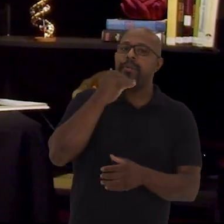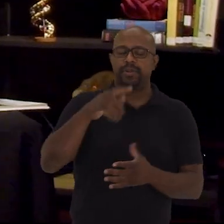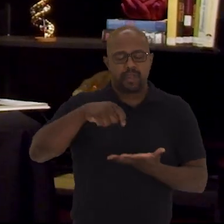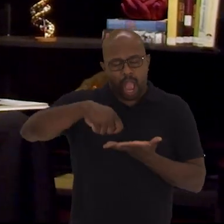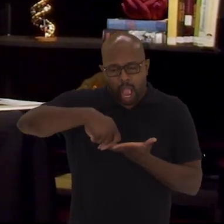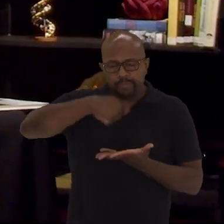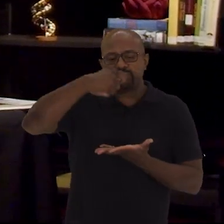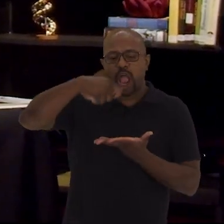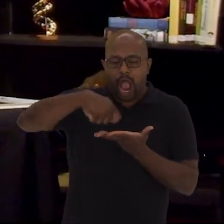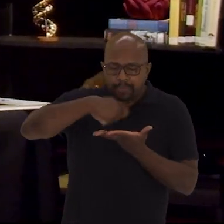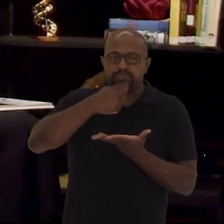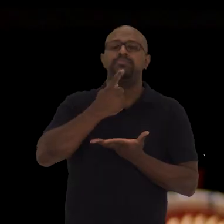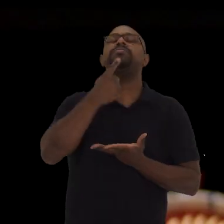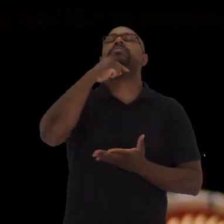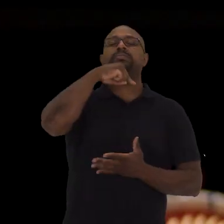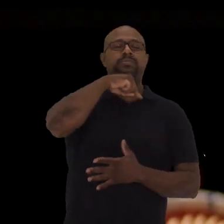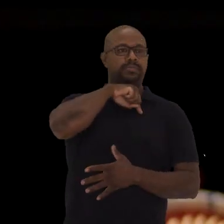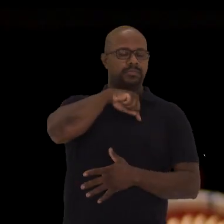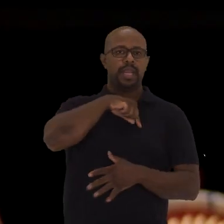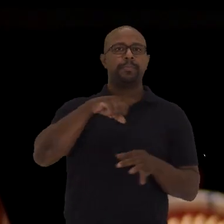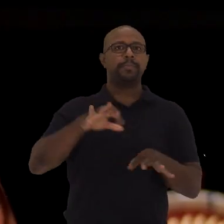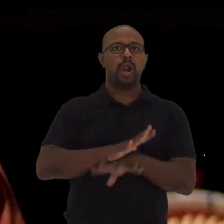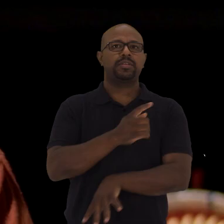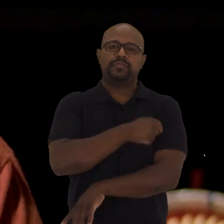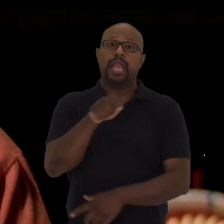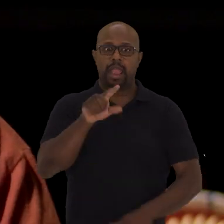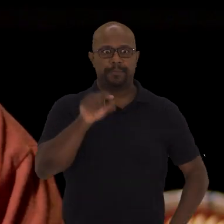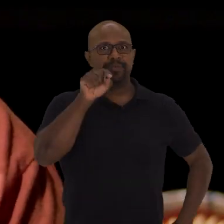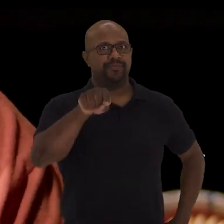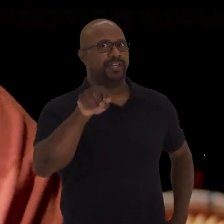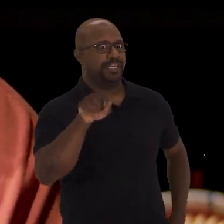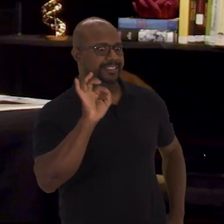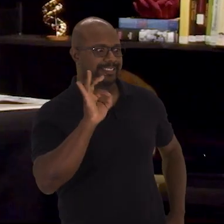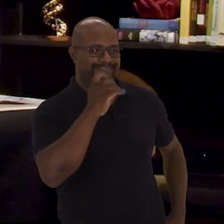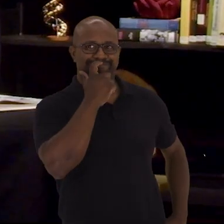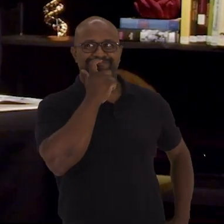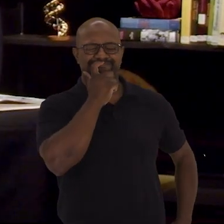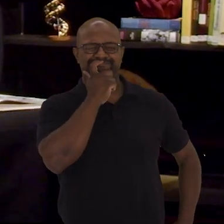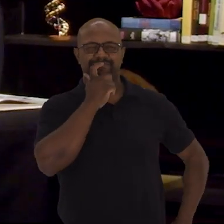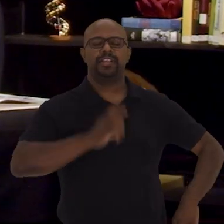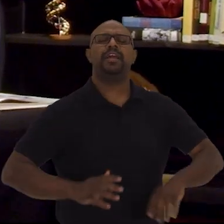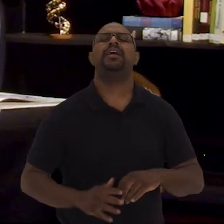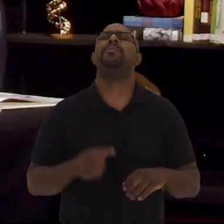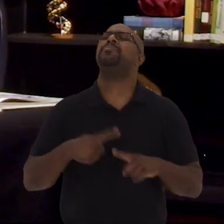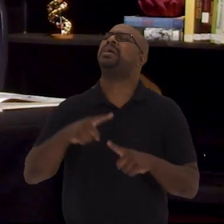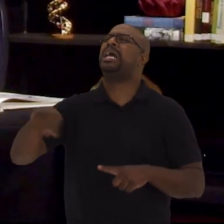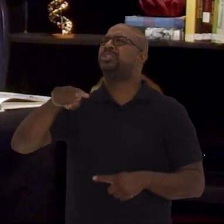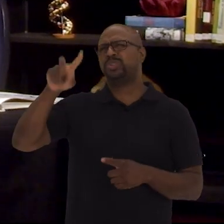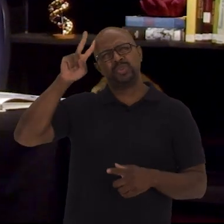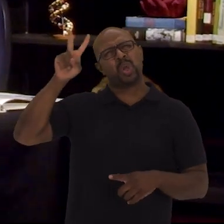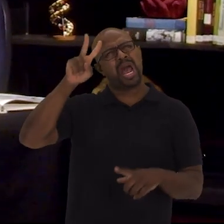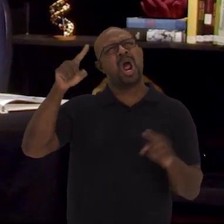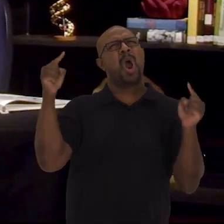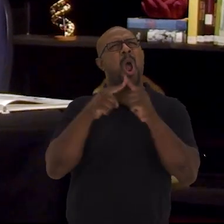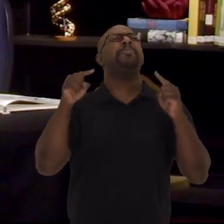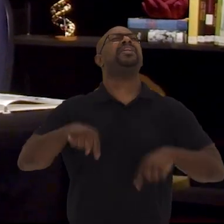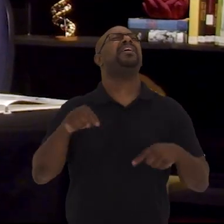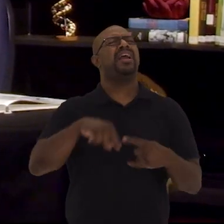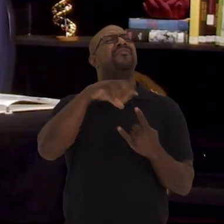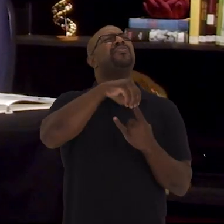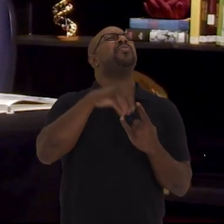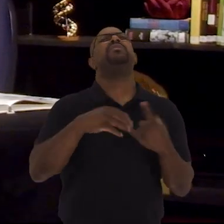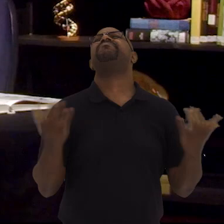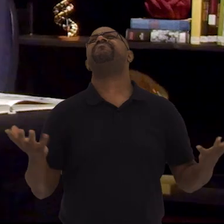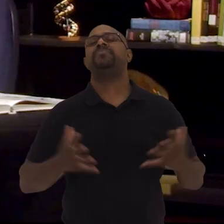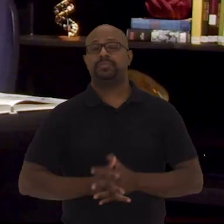alimento E já está vacinado É, eu acho que eu prefiro assim E por que essa história tem tudo a ver Com a Fiocruz, né? Bem,